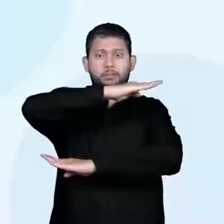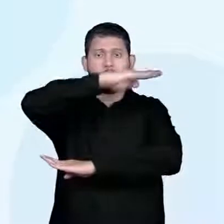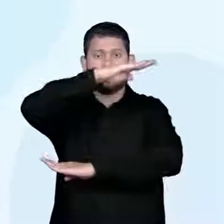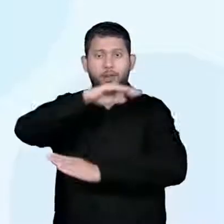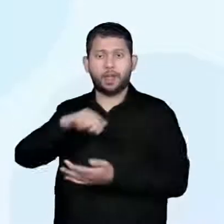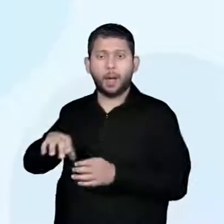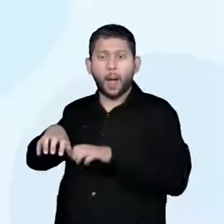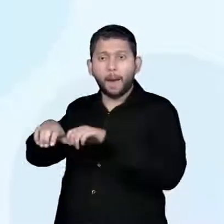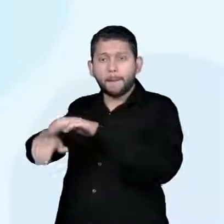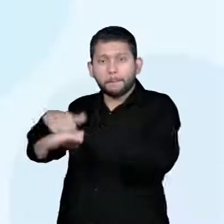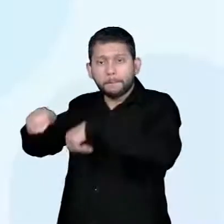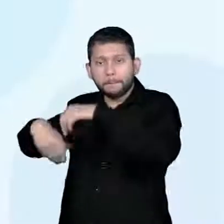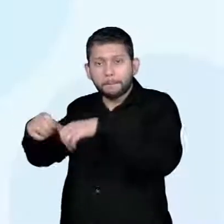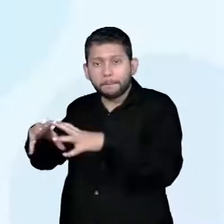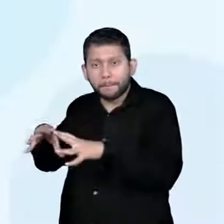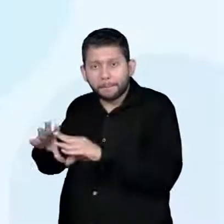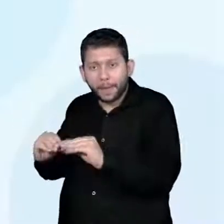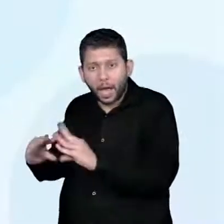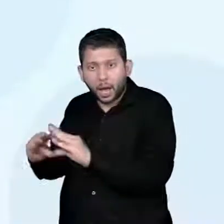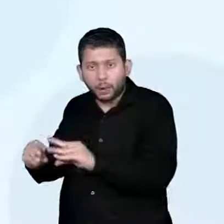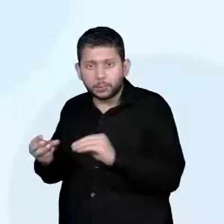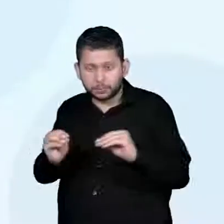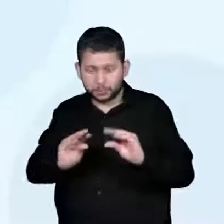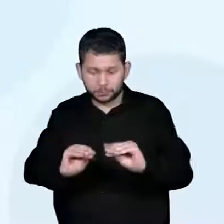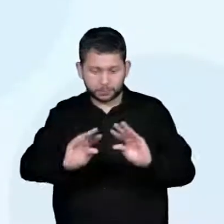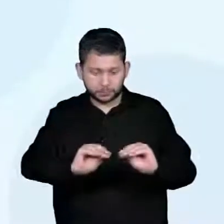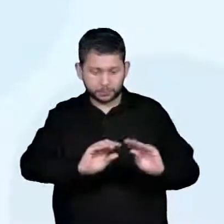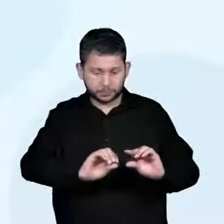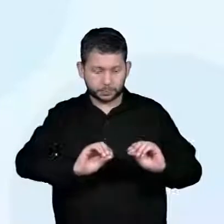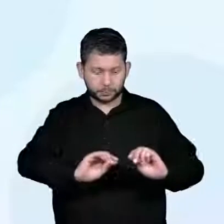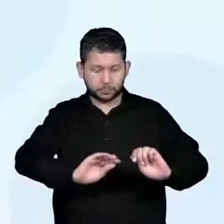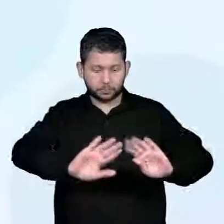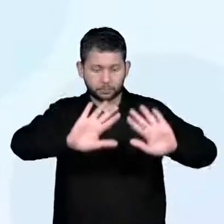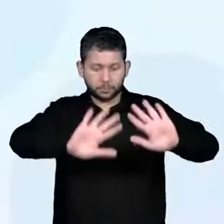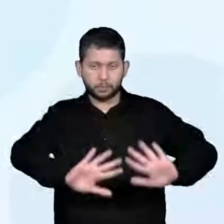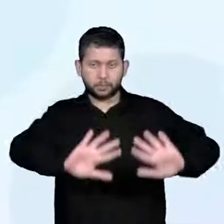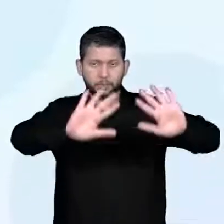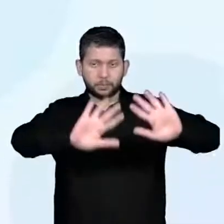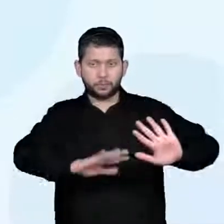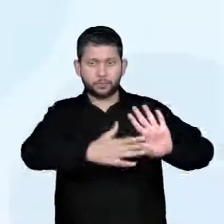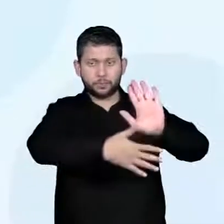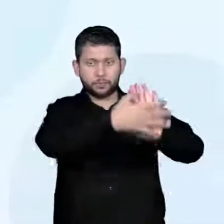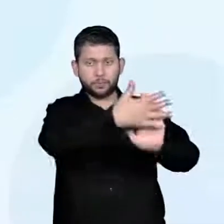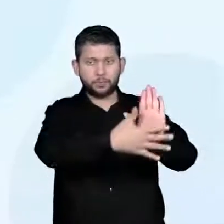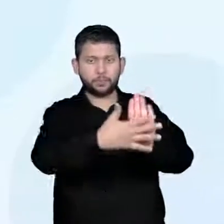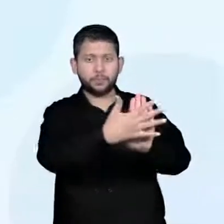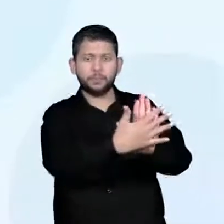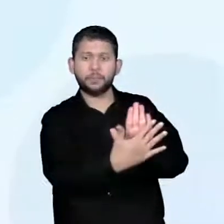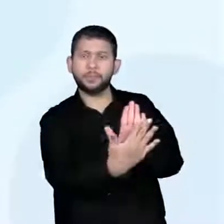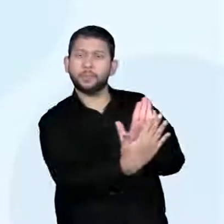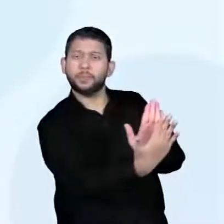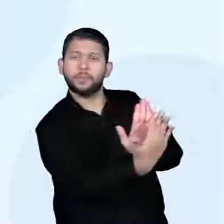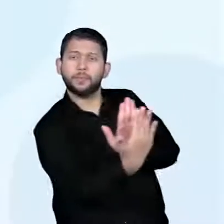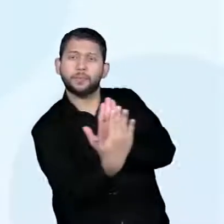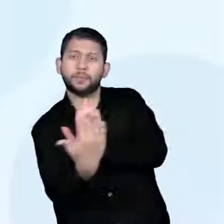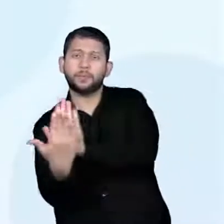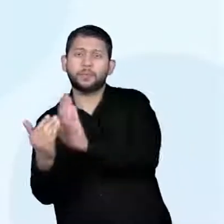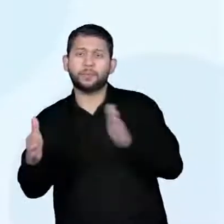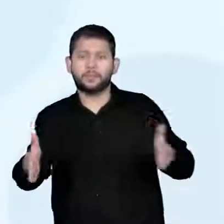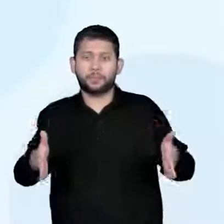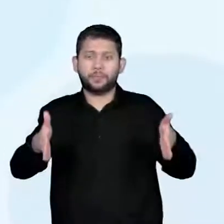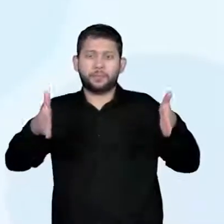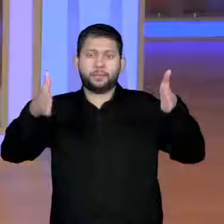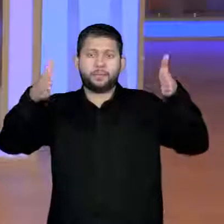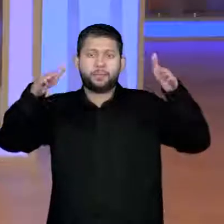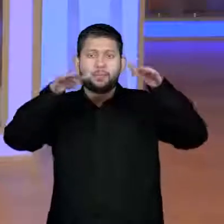pau, madeira. Galhos de árvore. Então, constrói toda uma estrutura a partir disso.